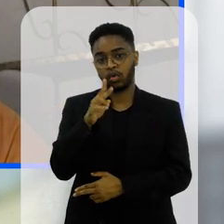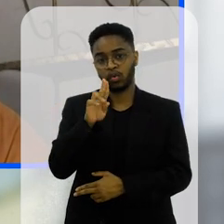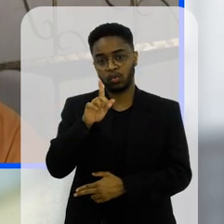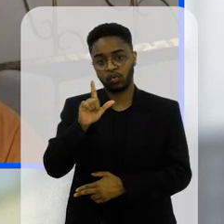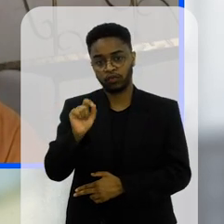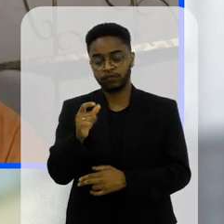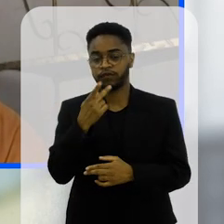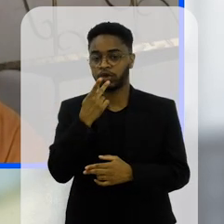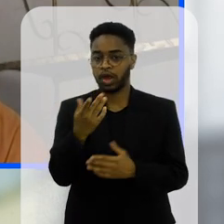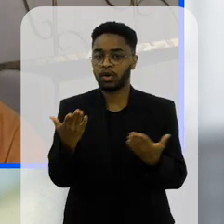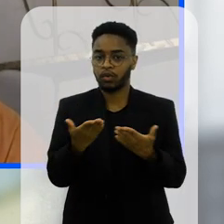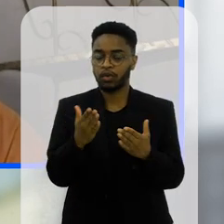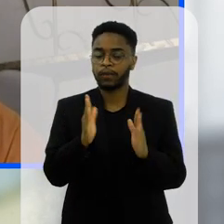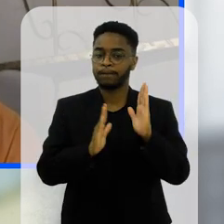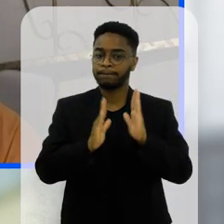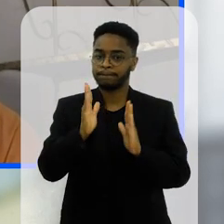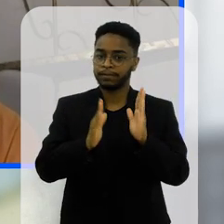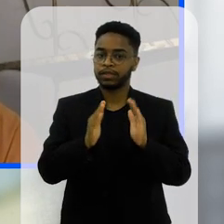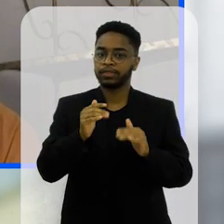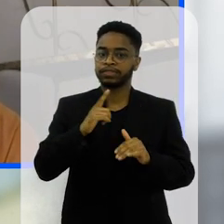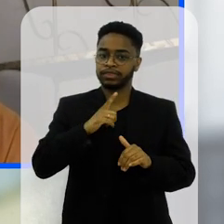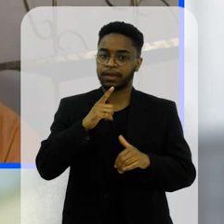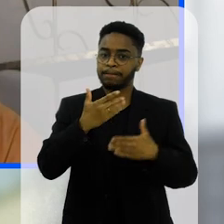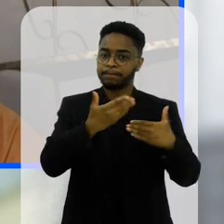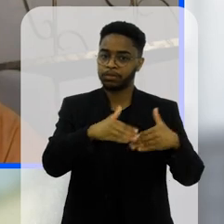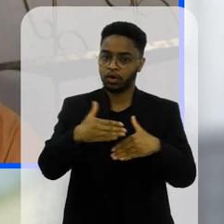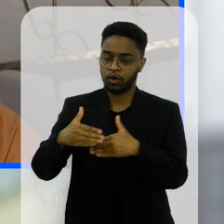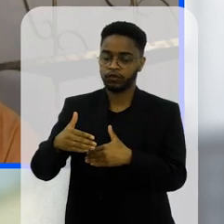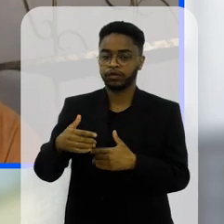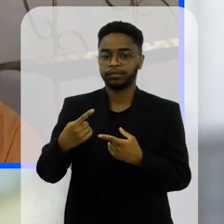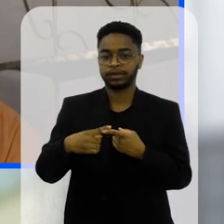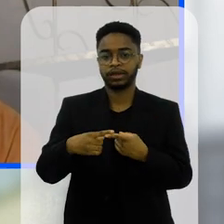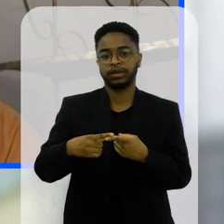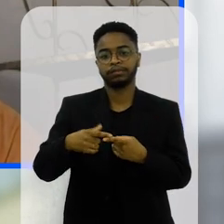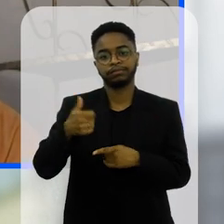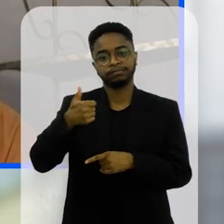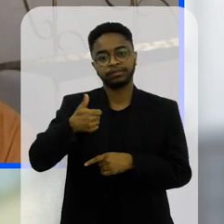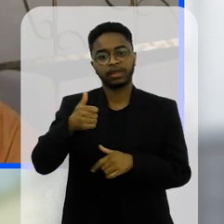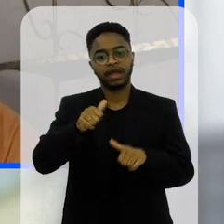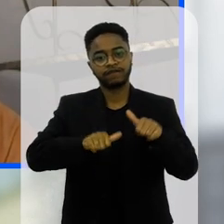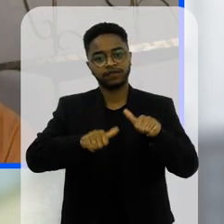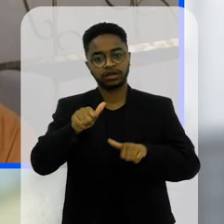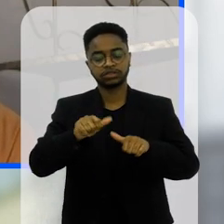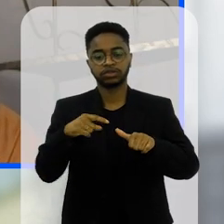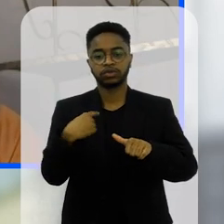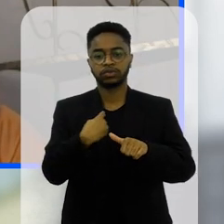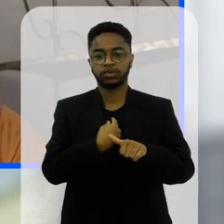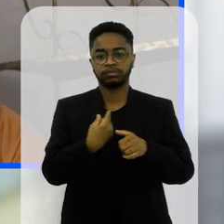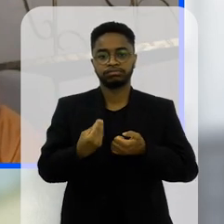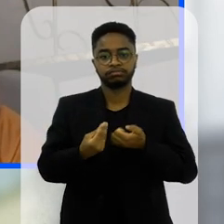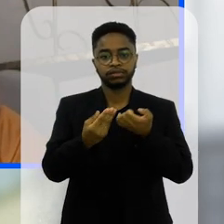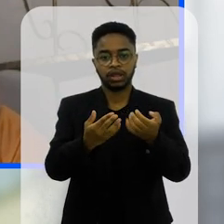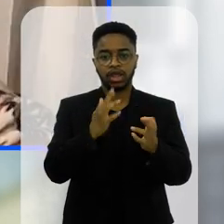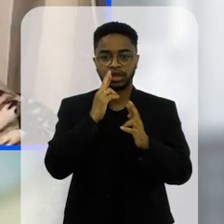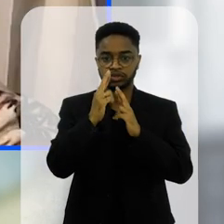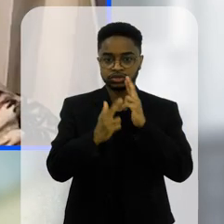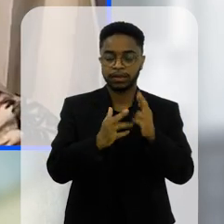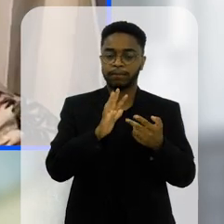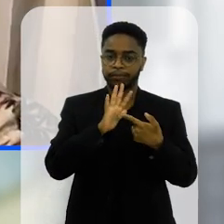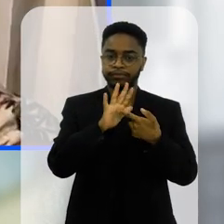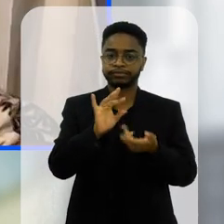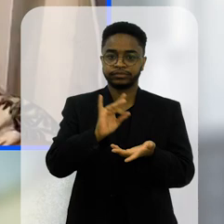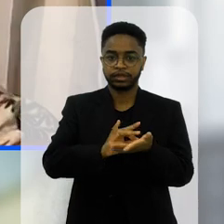estamos encerrando né esse período agora de avaliações as primeiras avaliações né que a gente já tá pegando já esses resultados na escola